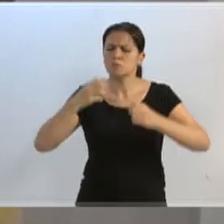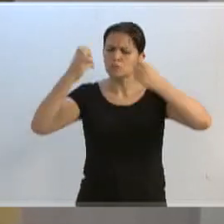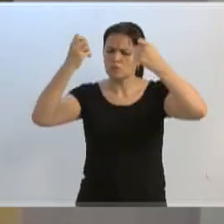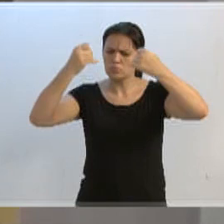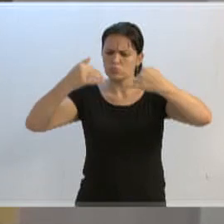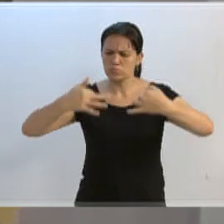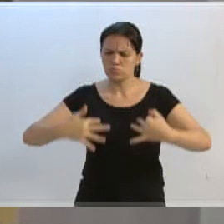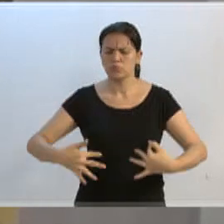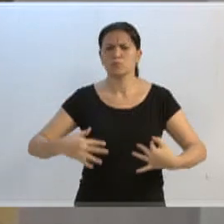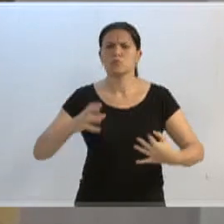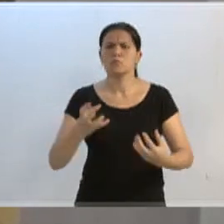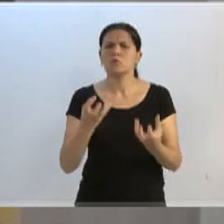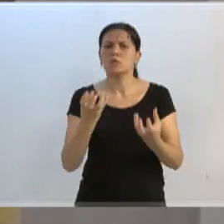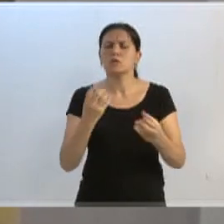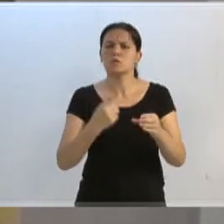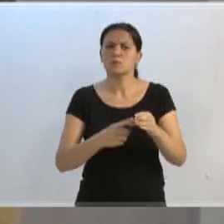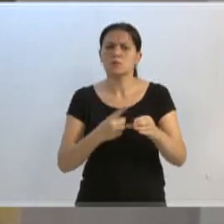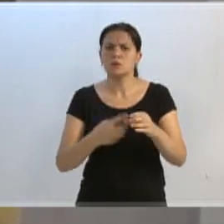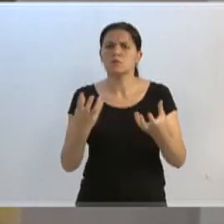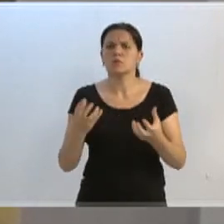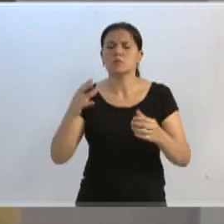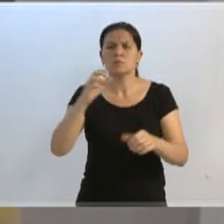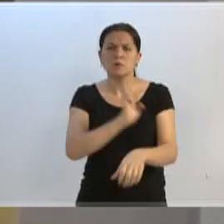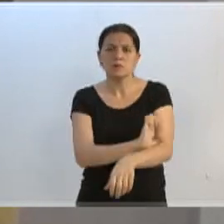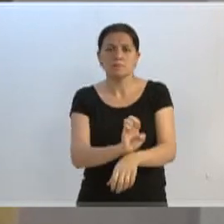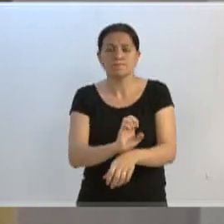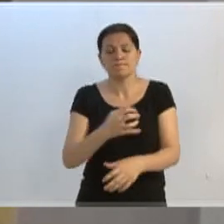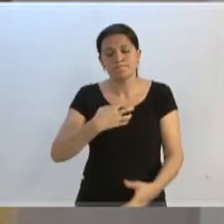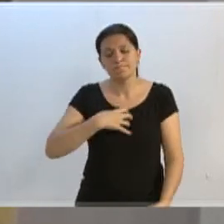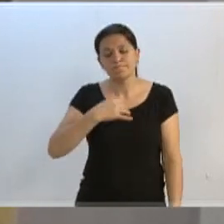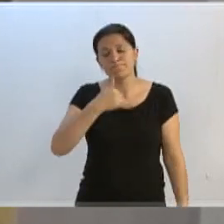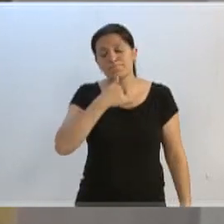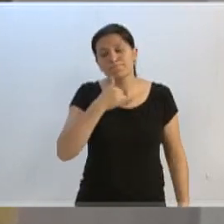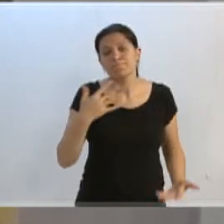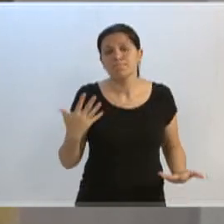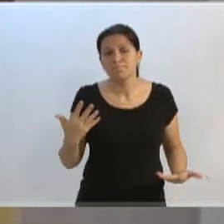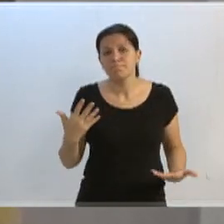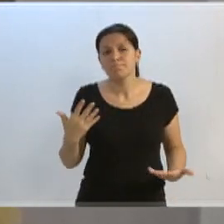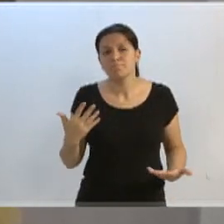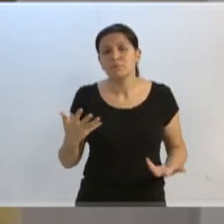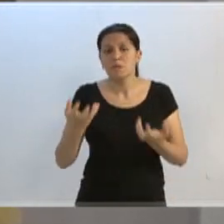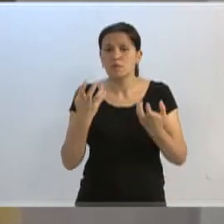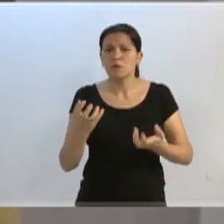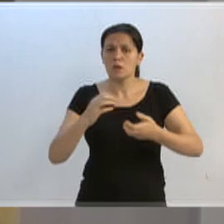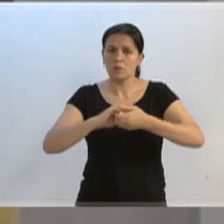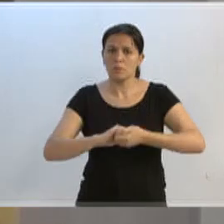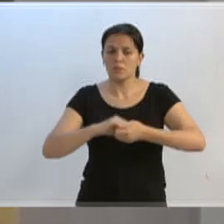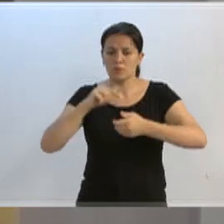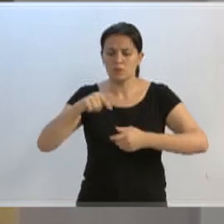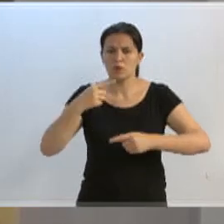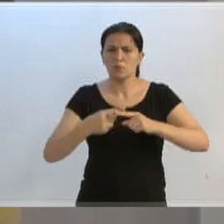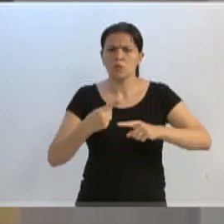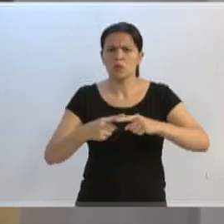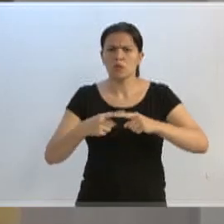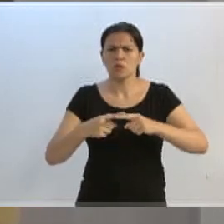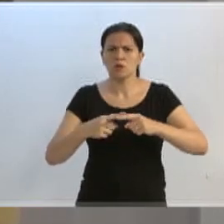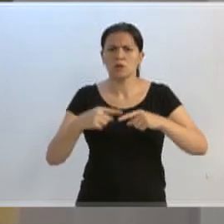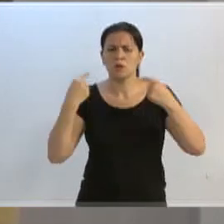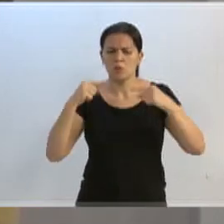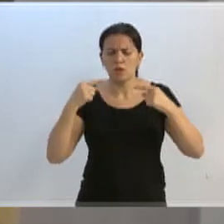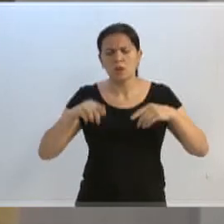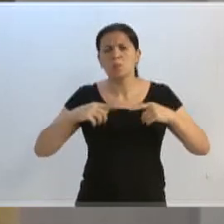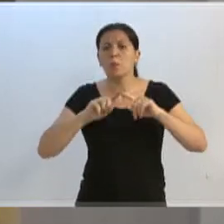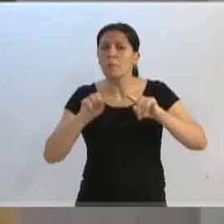nós queremos para a cidade, o nós queremos para a educação. É uma pena, e ela realmente, e aí eu quero dar parabéns aqui, porque eu critico quando tenho que criticar, mas eu tenho que dar